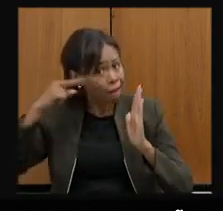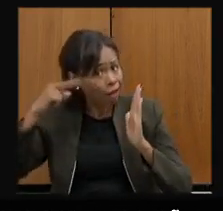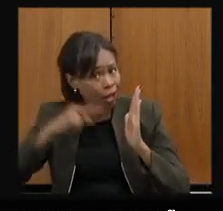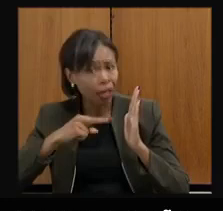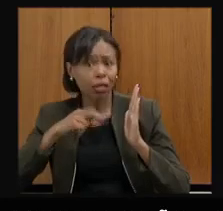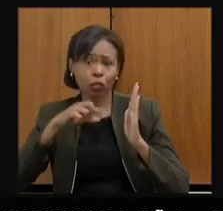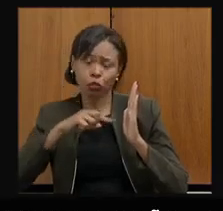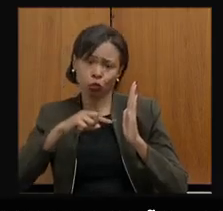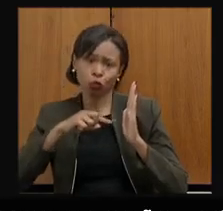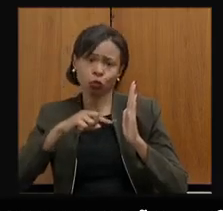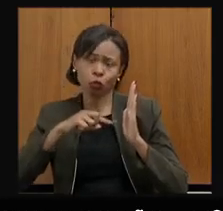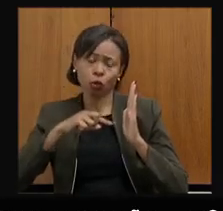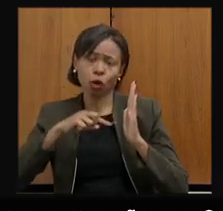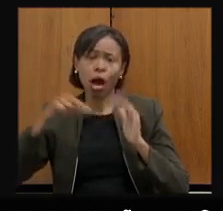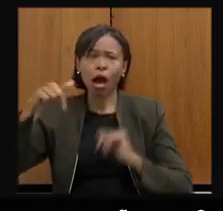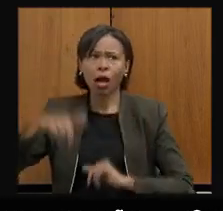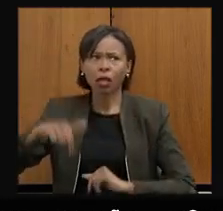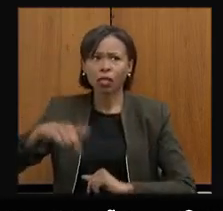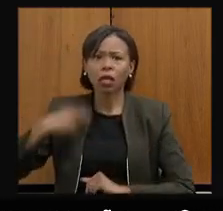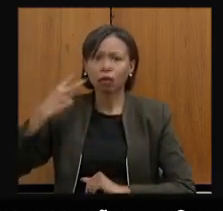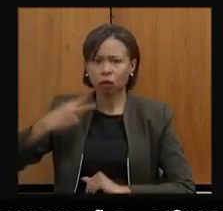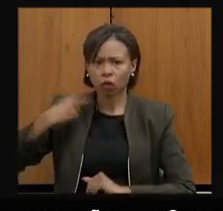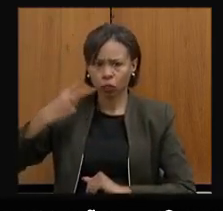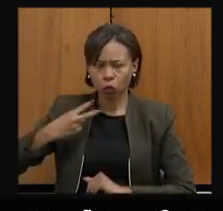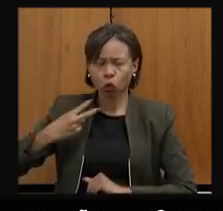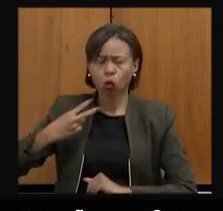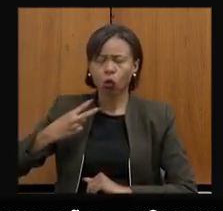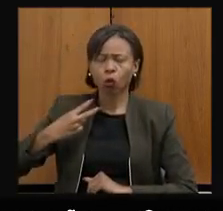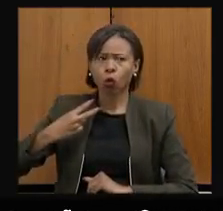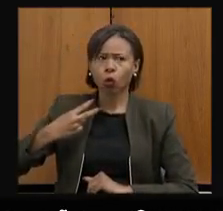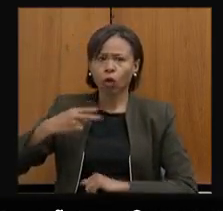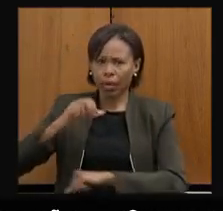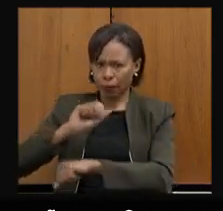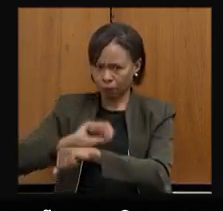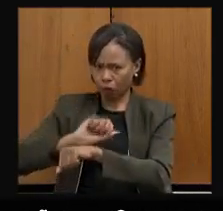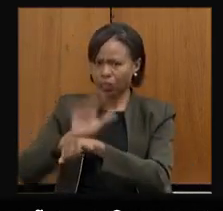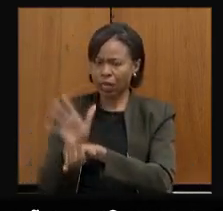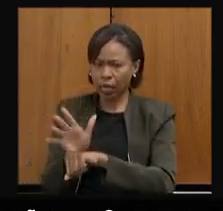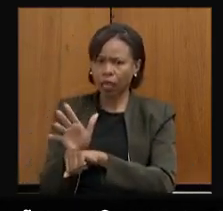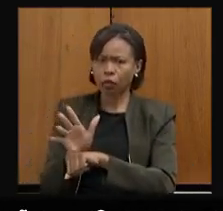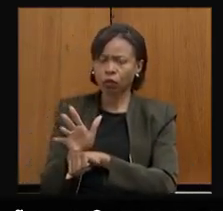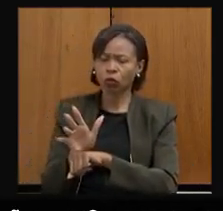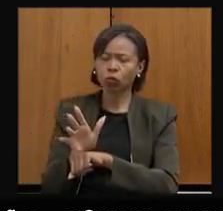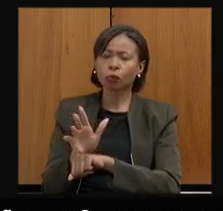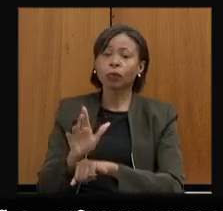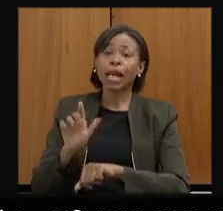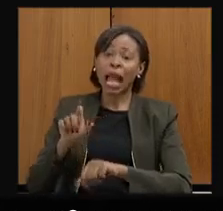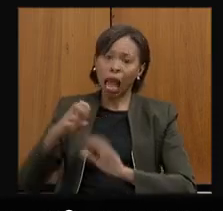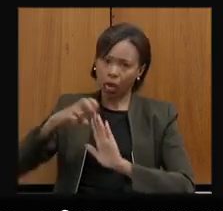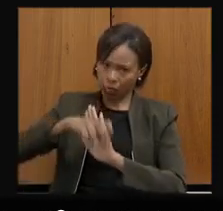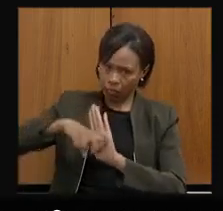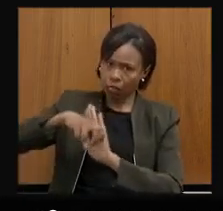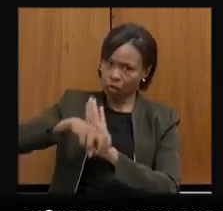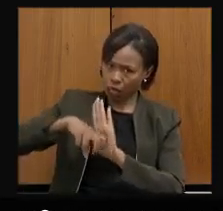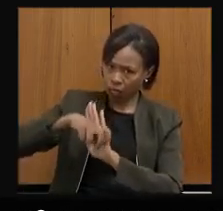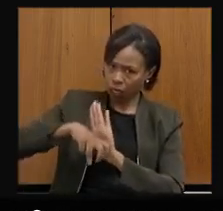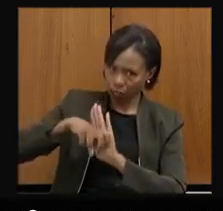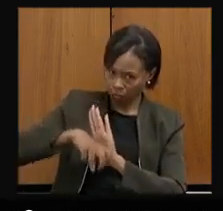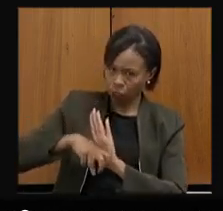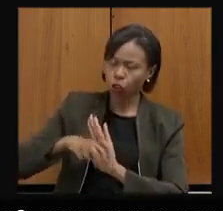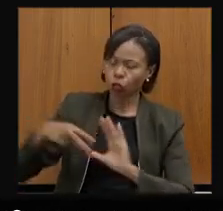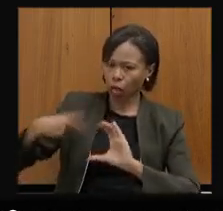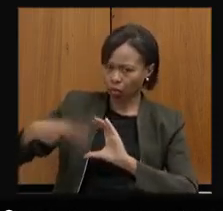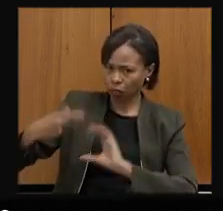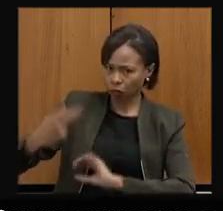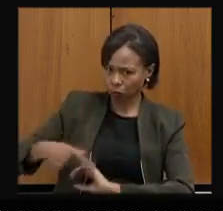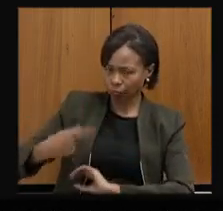Temos aqui o vereador em Montes Claros, vereador Rodrigo Cadeirante, da Câmara Municipal da nossa cidade, ele fez uma mobilização